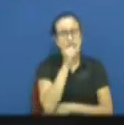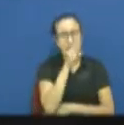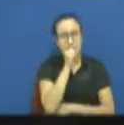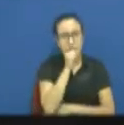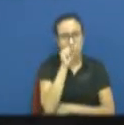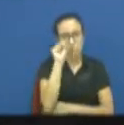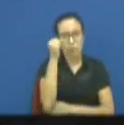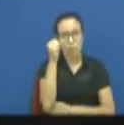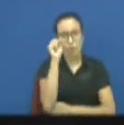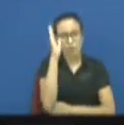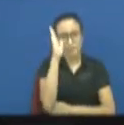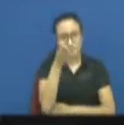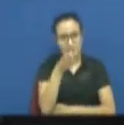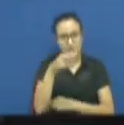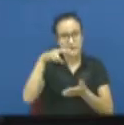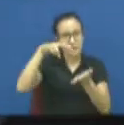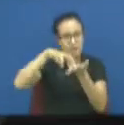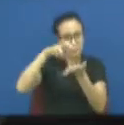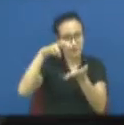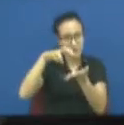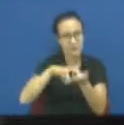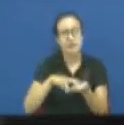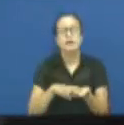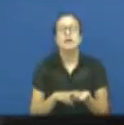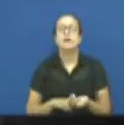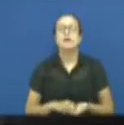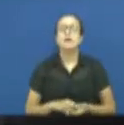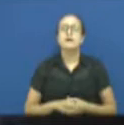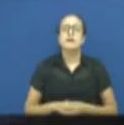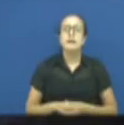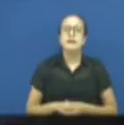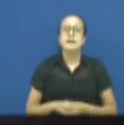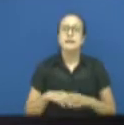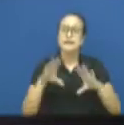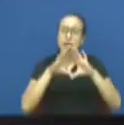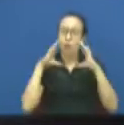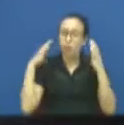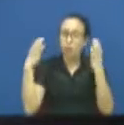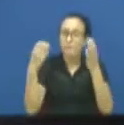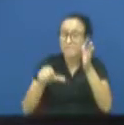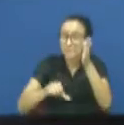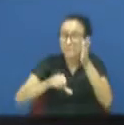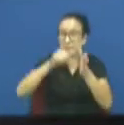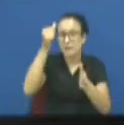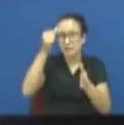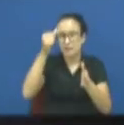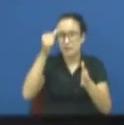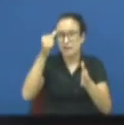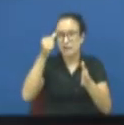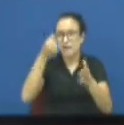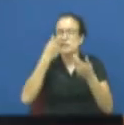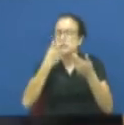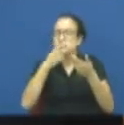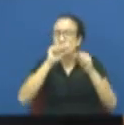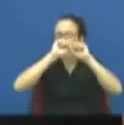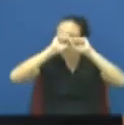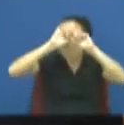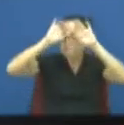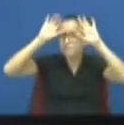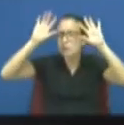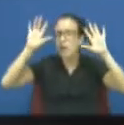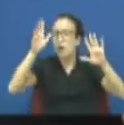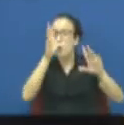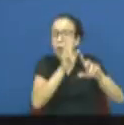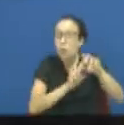da manhã, que trata da primeira conferência municipal de transparência e controle social. Então, o que me traz aqui